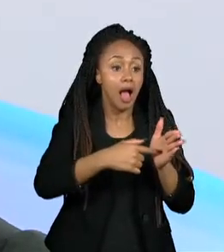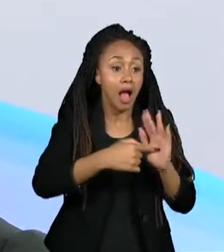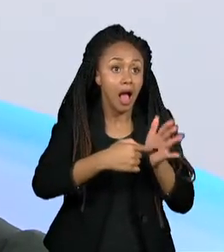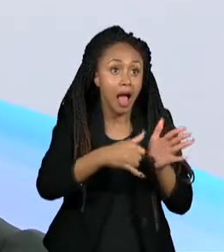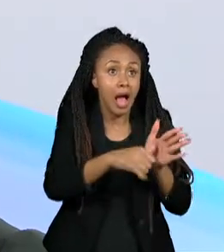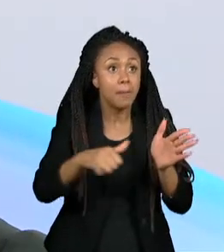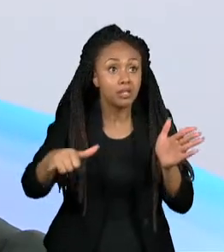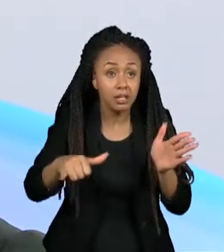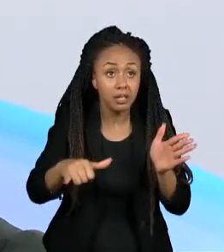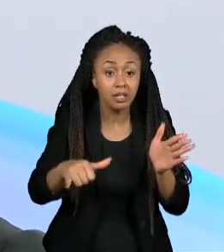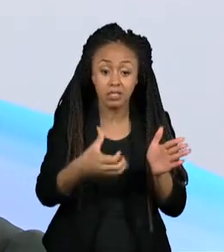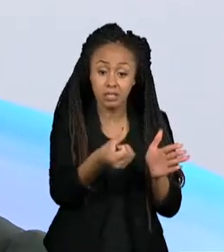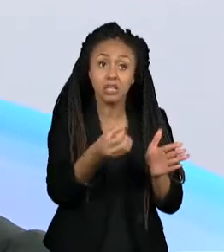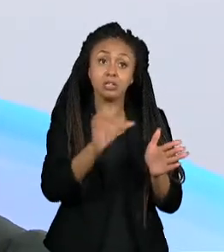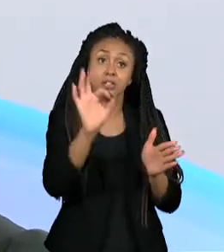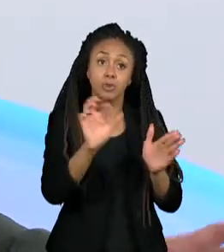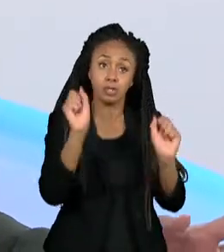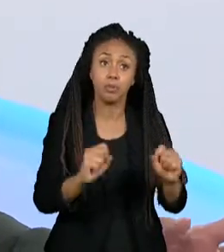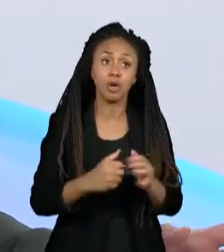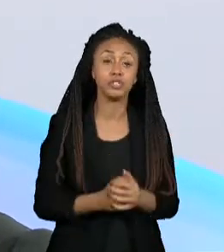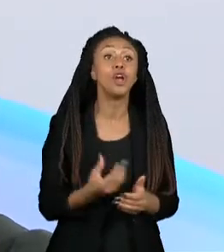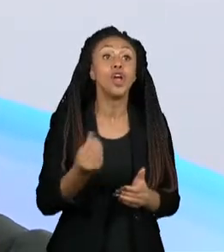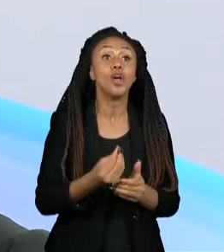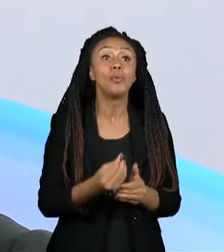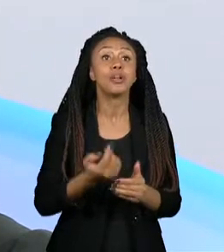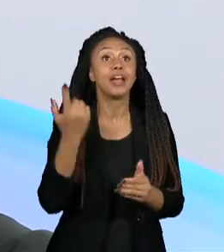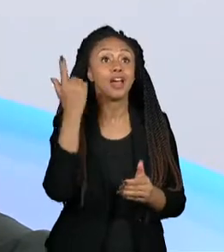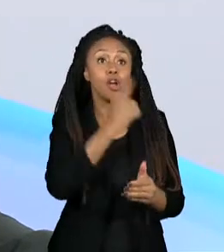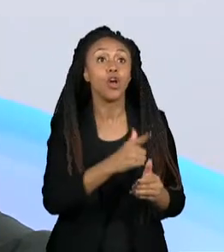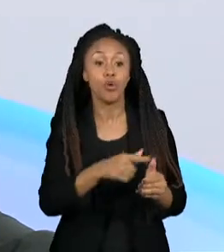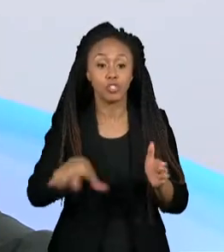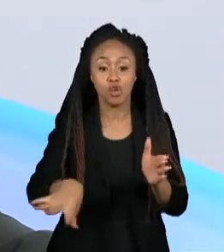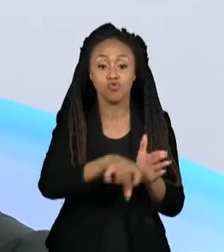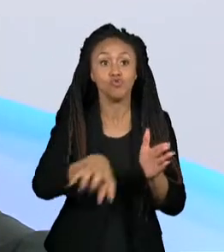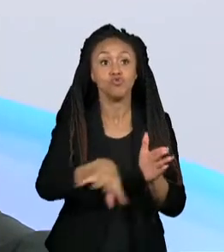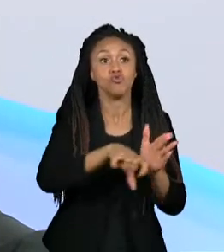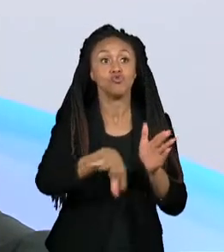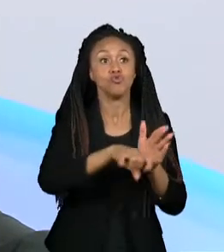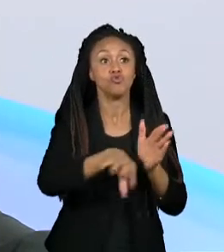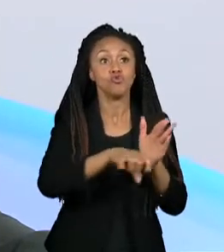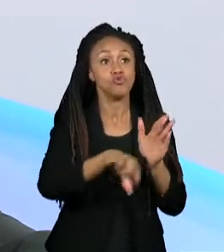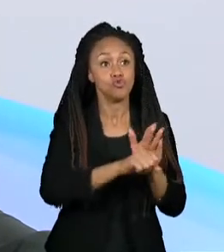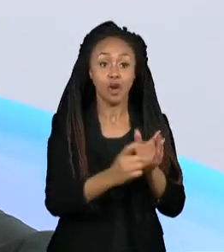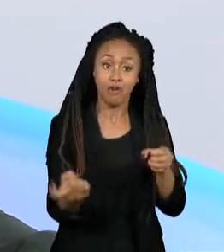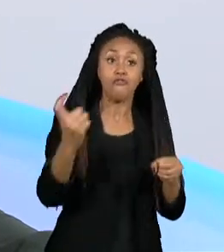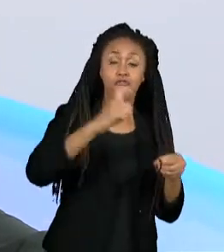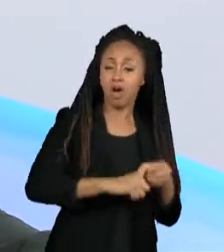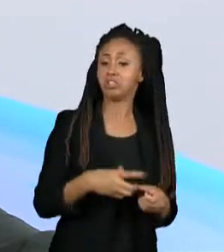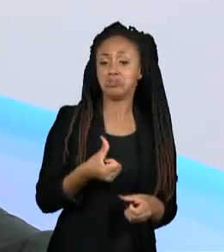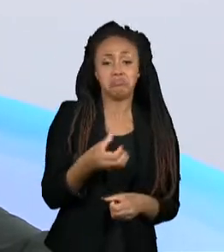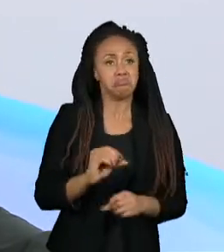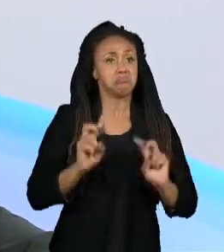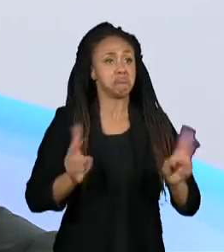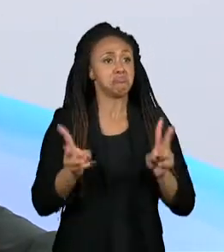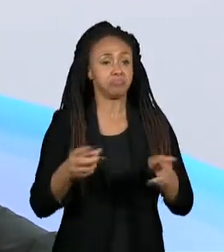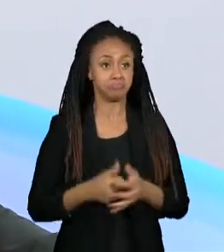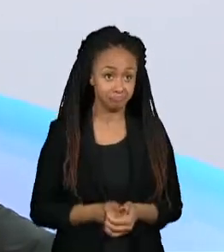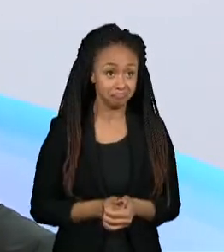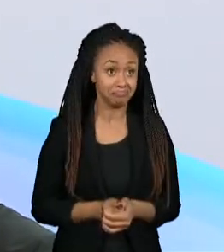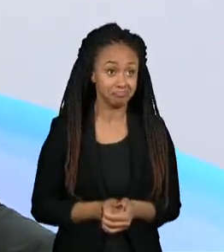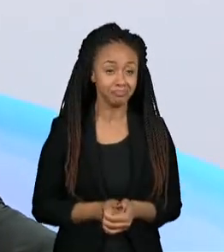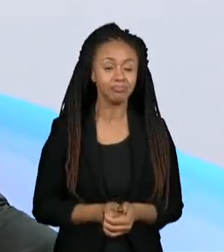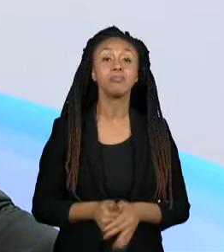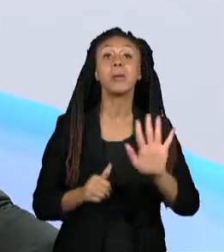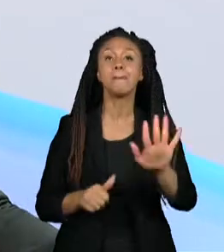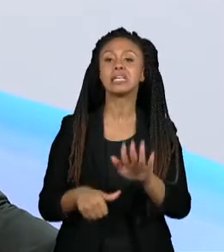bateria descendo a Serra do Mar, coisa que o carro a combustão não faz. Outra coisa que o carro elétrico faz, na cidade, quando você